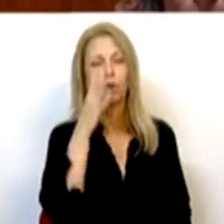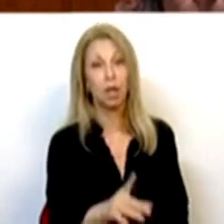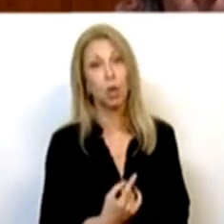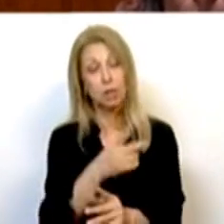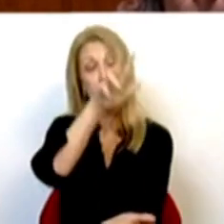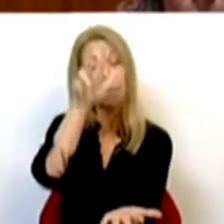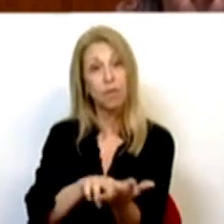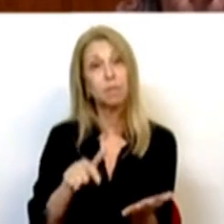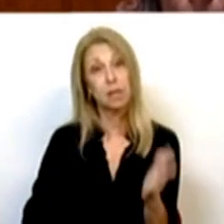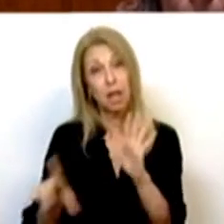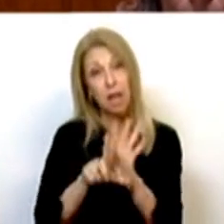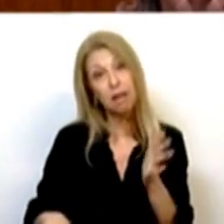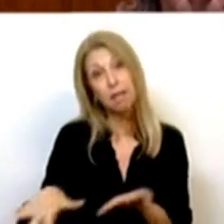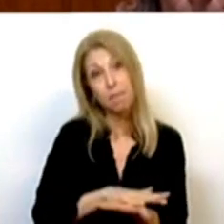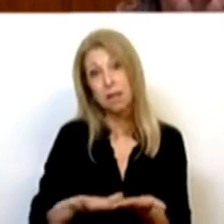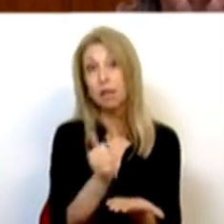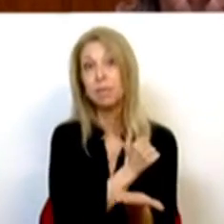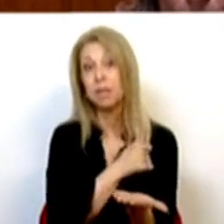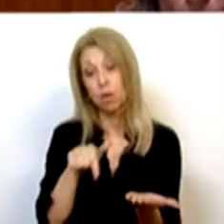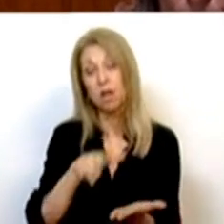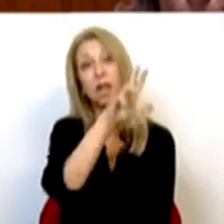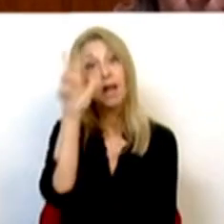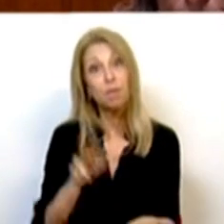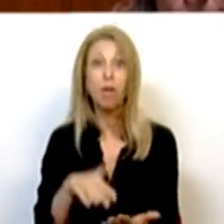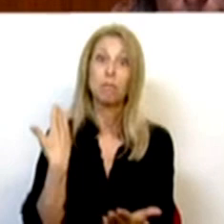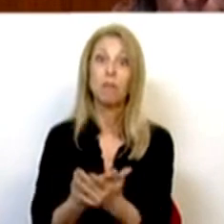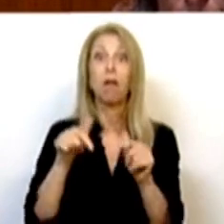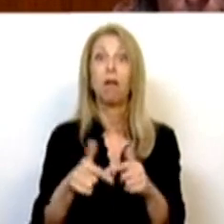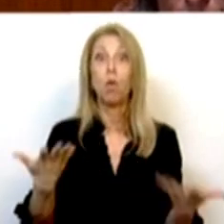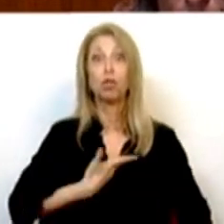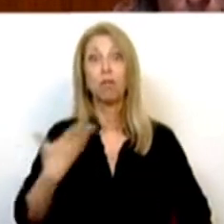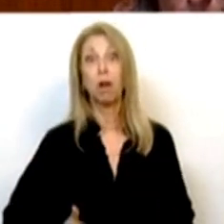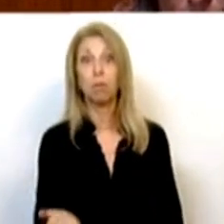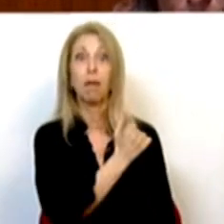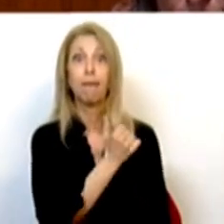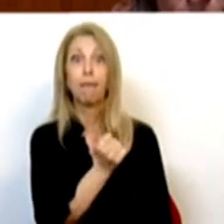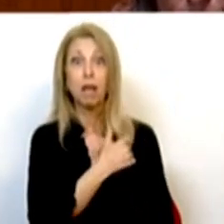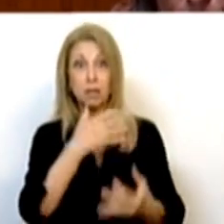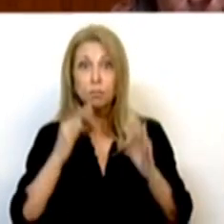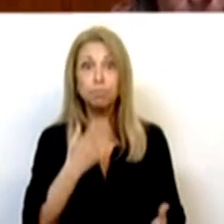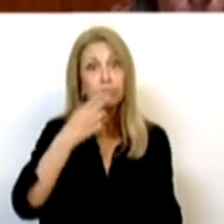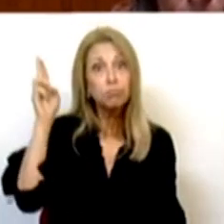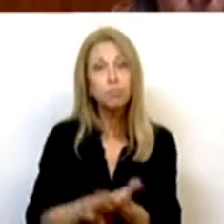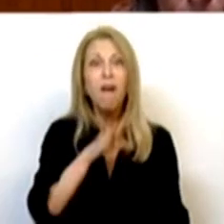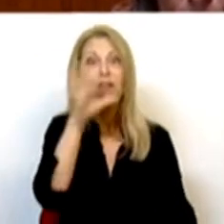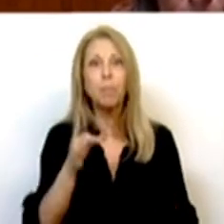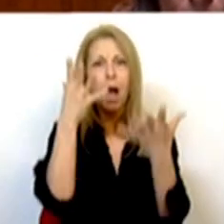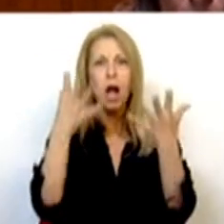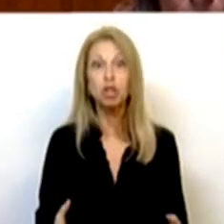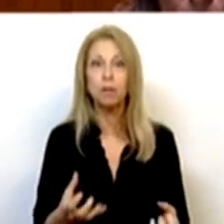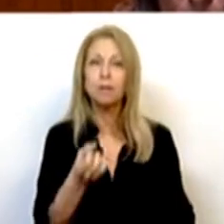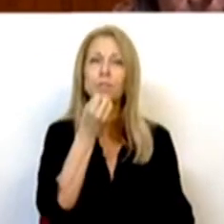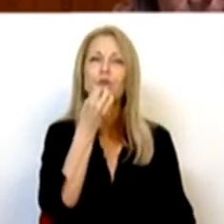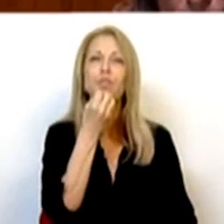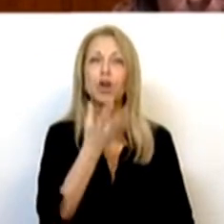da lei de base da habitação que aqui aprovamos, é aquilo que hoje se concretiza o direito à habitação a tantas e tantas famílias e ainda bem, e ainda